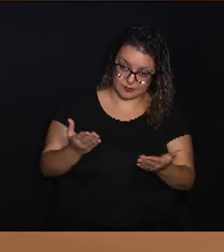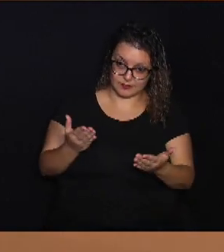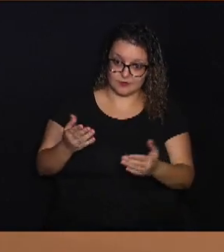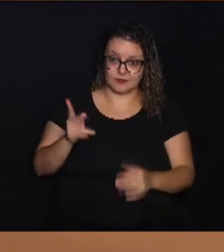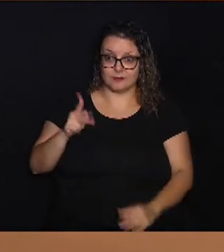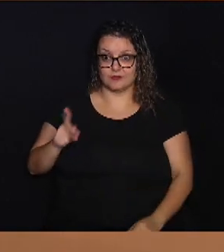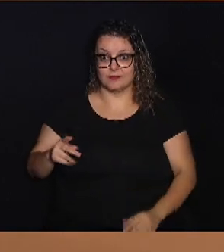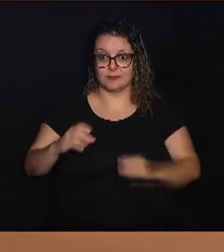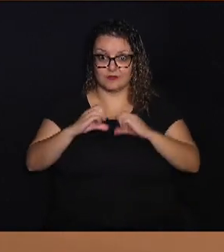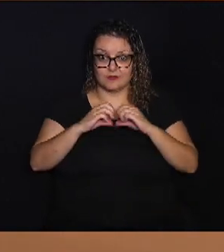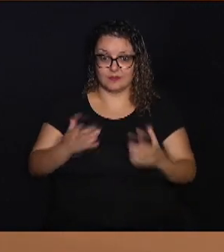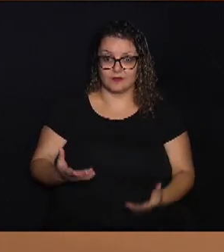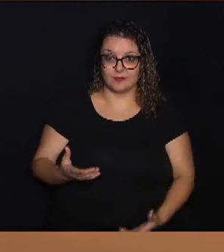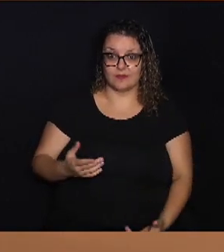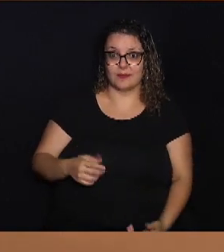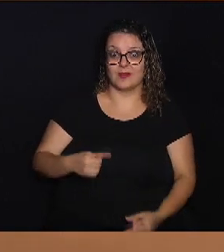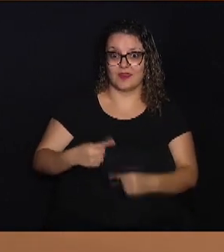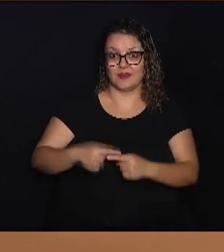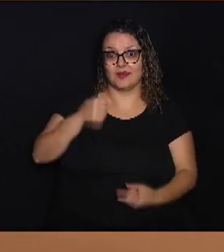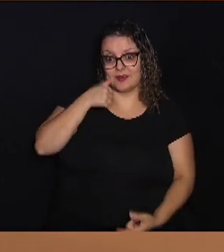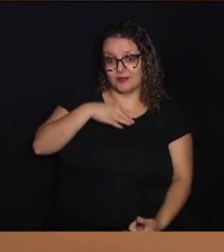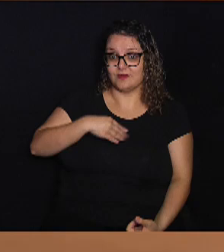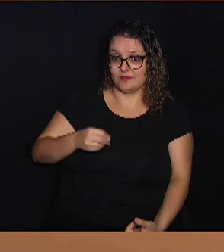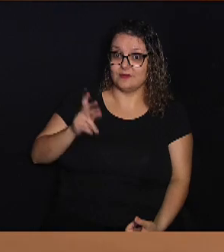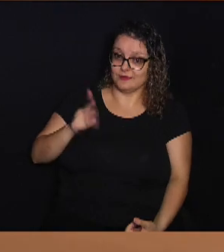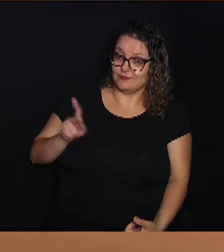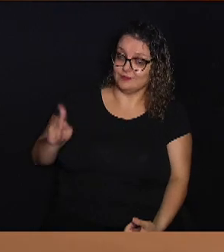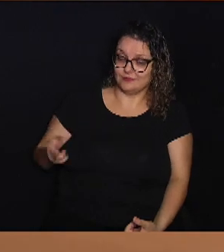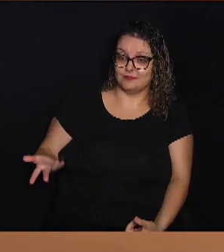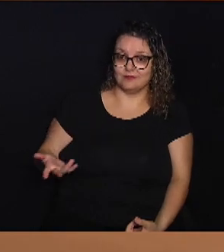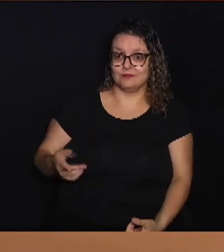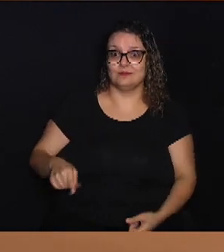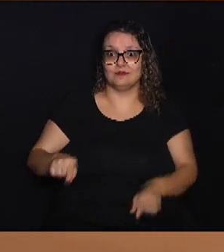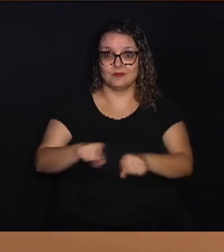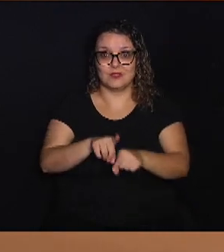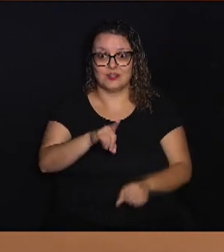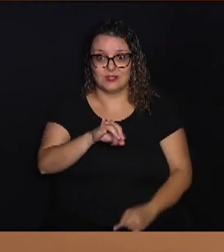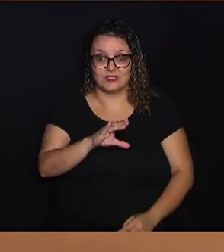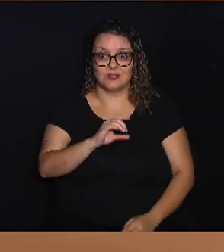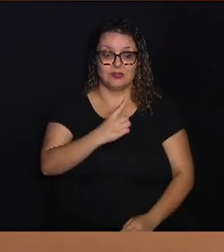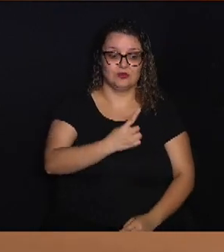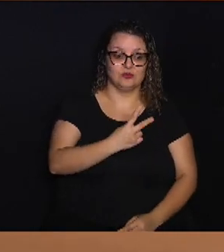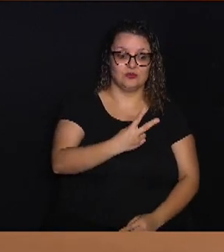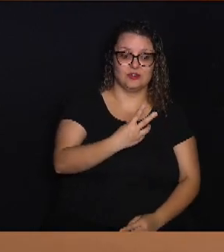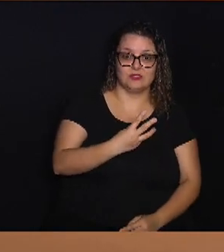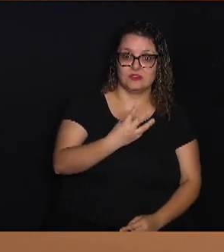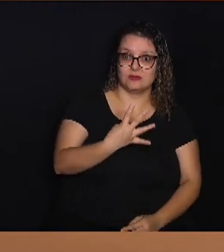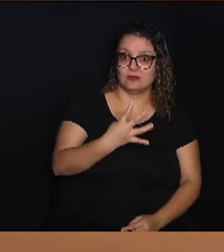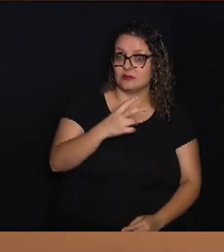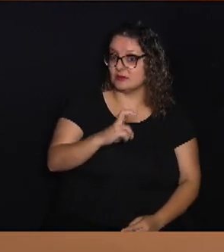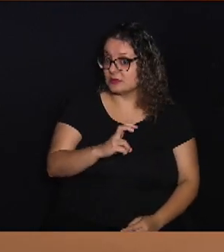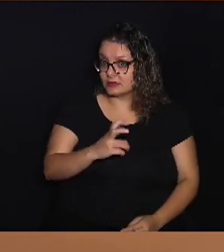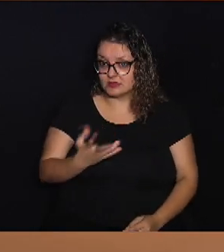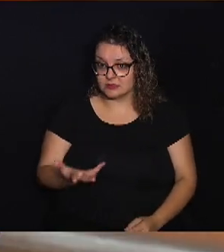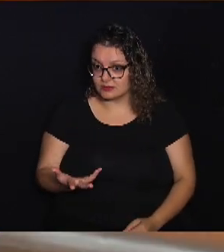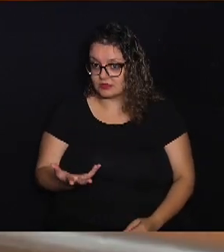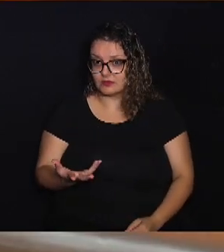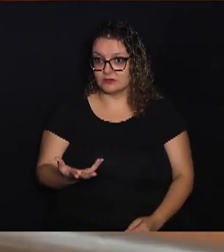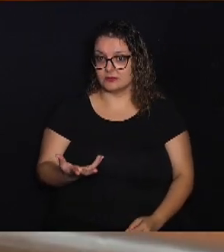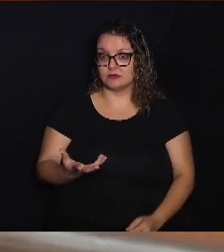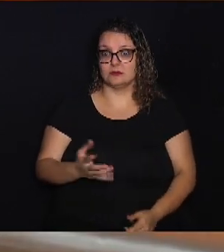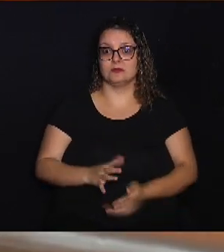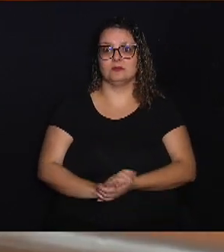são sempre meus queridos, porque eu sou feliz professora também. Diques, gente, dique um, dique dois, dique três, dique quatro, dique cinco.